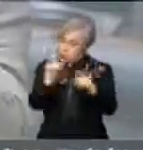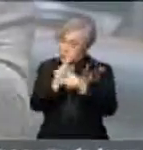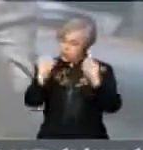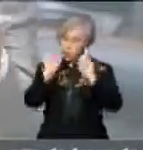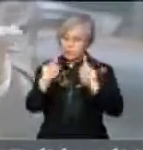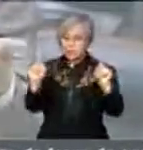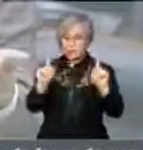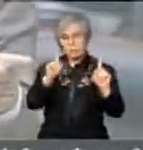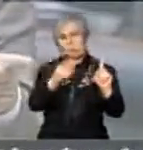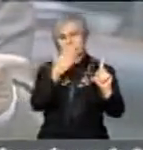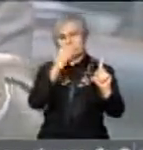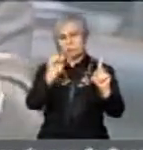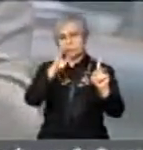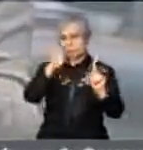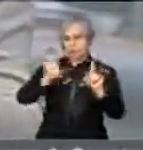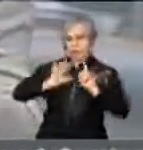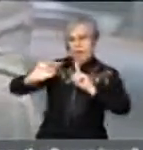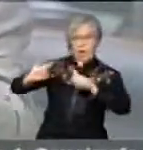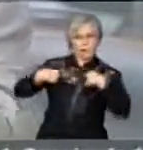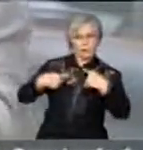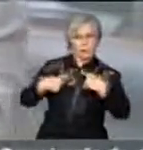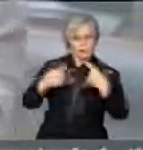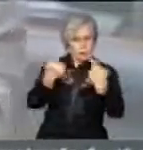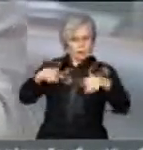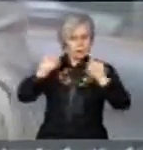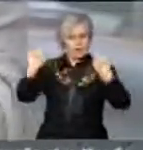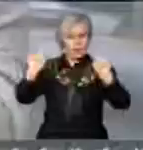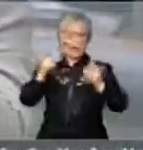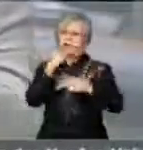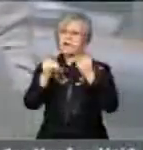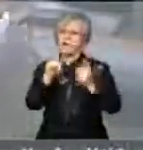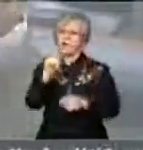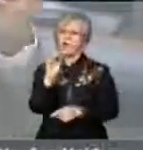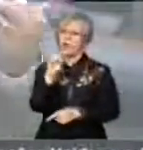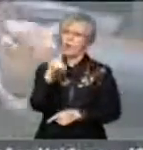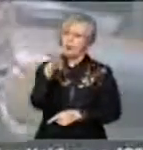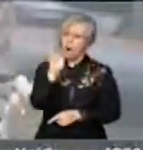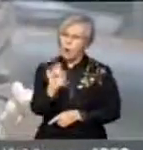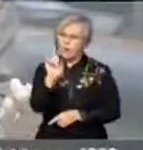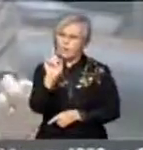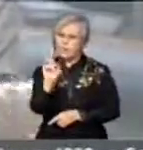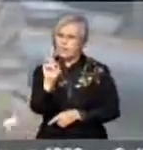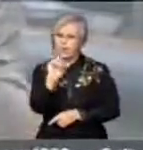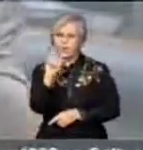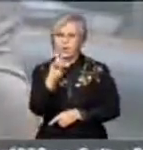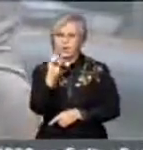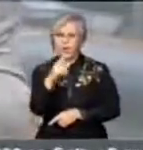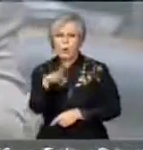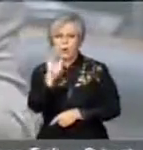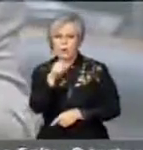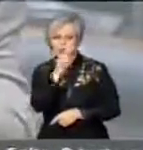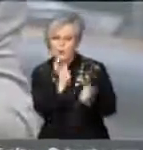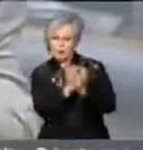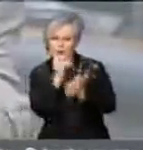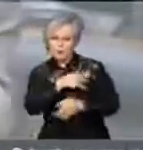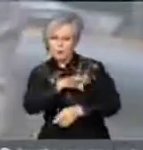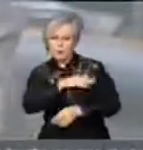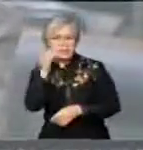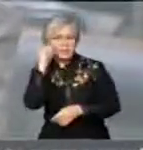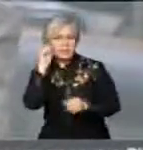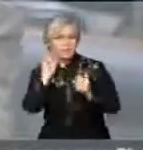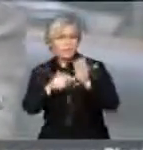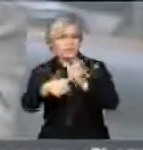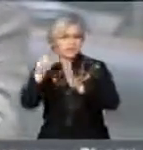mais esse tipo de acusação. Esse tipo de coisa que é golpe, golpe é o eles tentaram fazer ontem, sem permitir que os